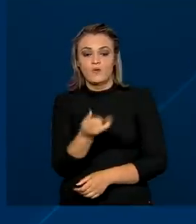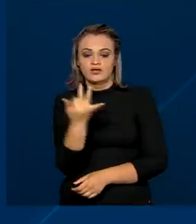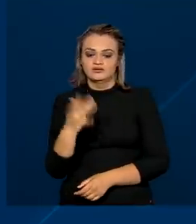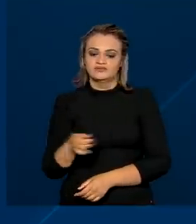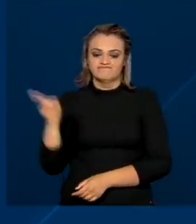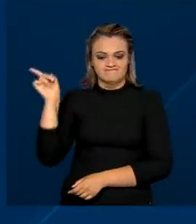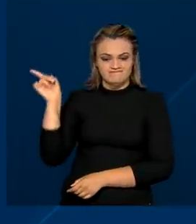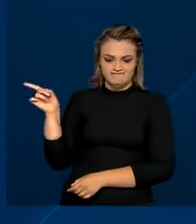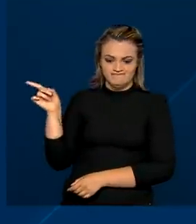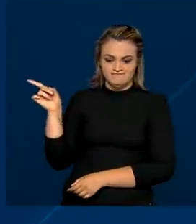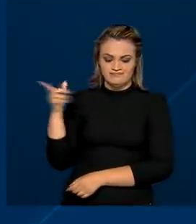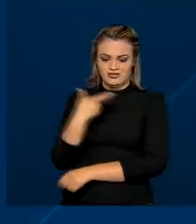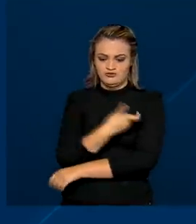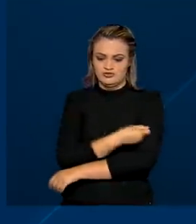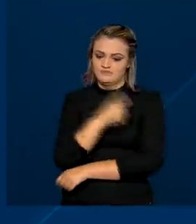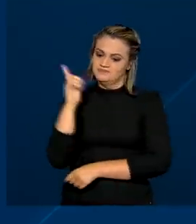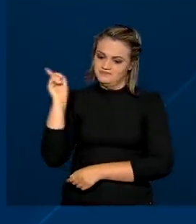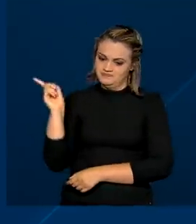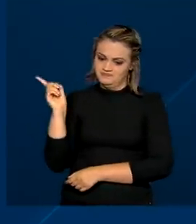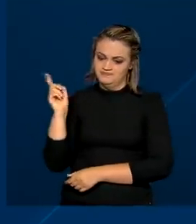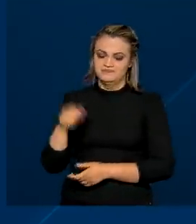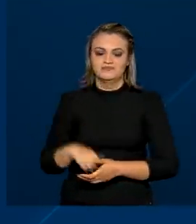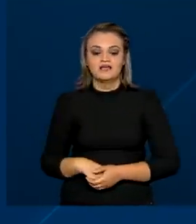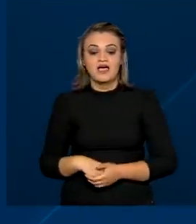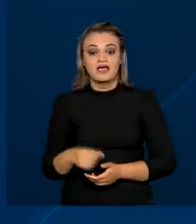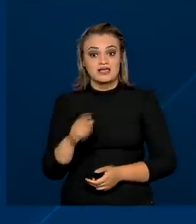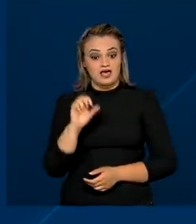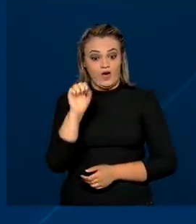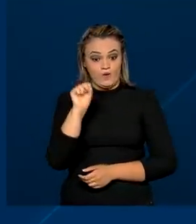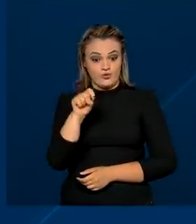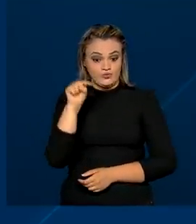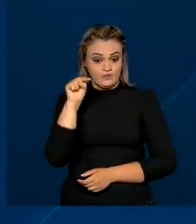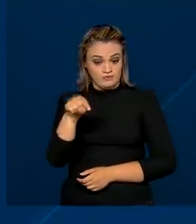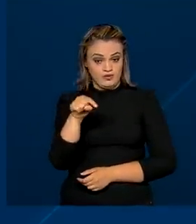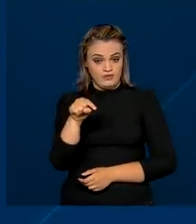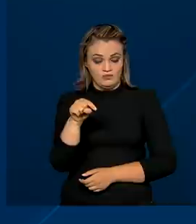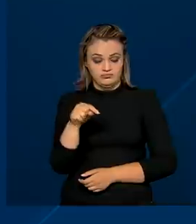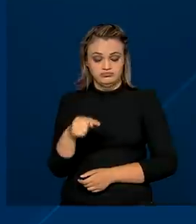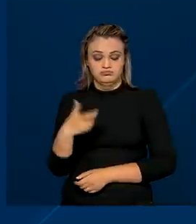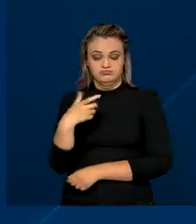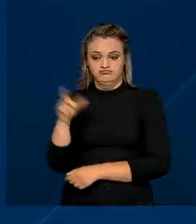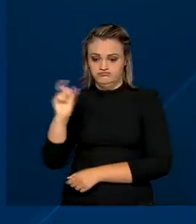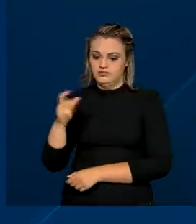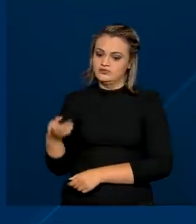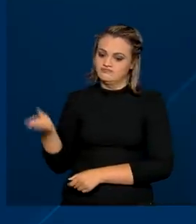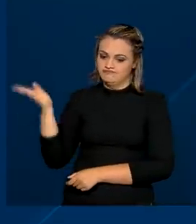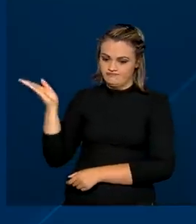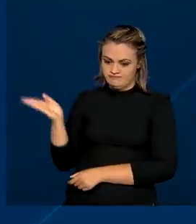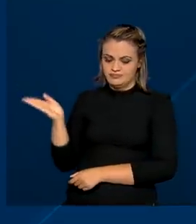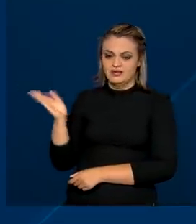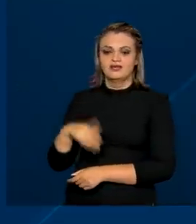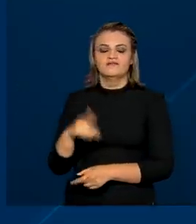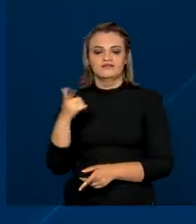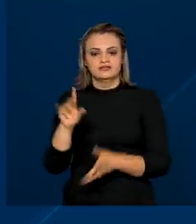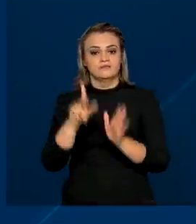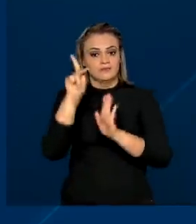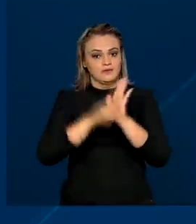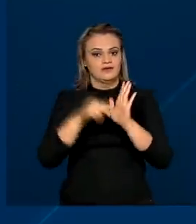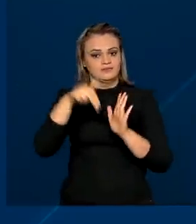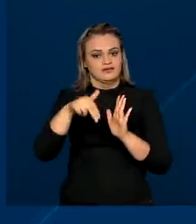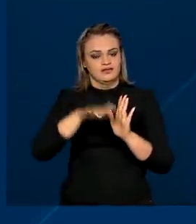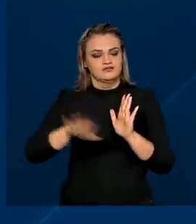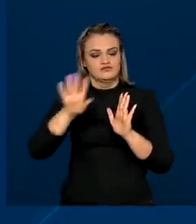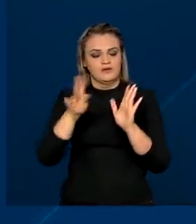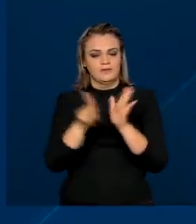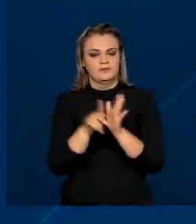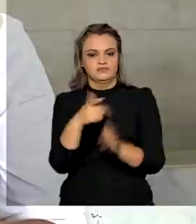doses do imunizante doado pela Pfizer. Já as 8.000 doses doadas pela Sinovac devem ir para o Programa Nacional